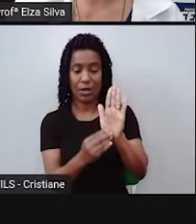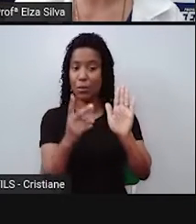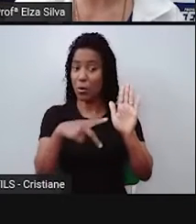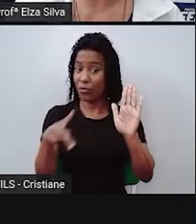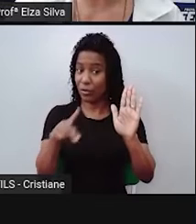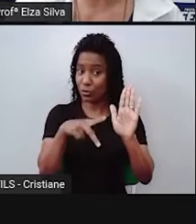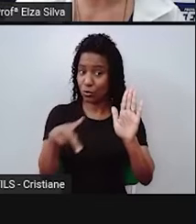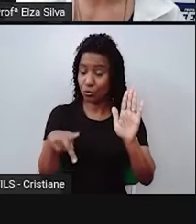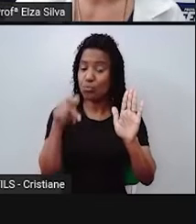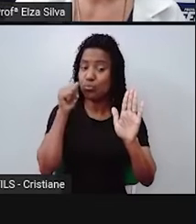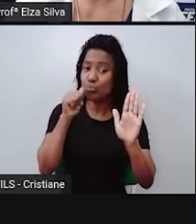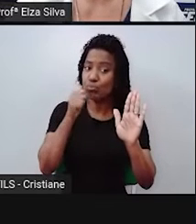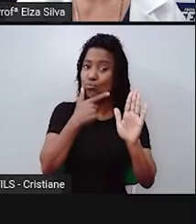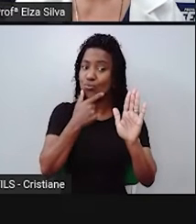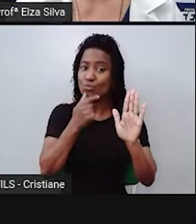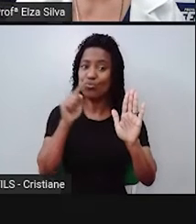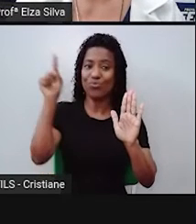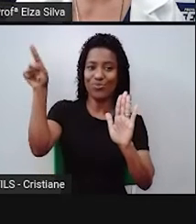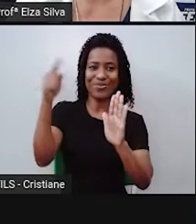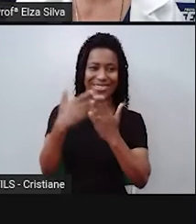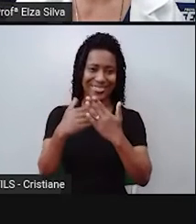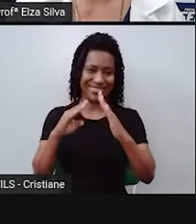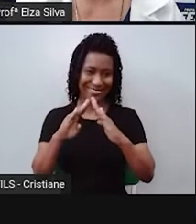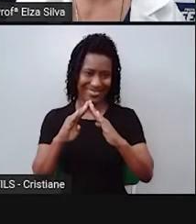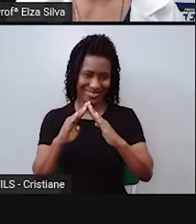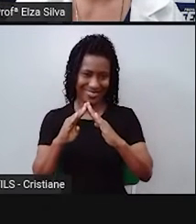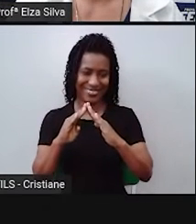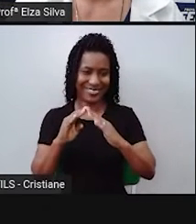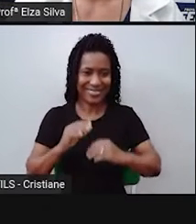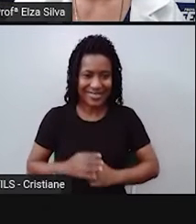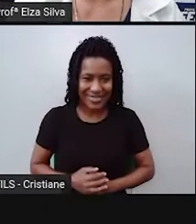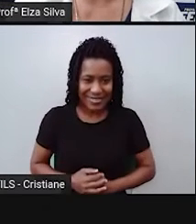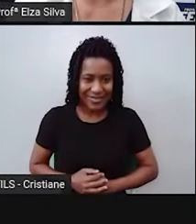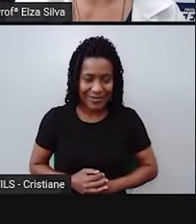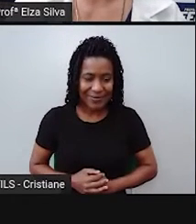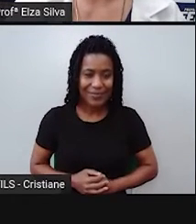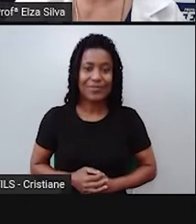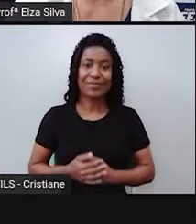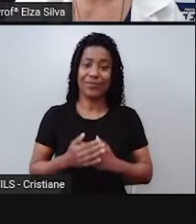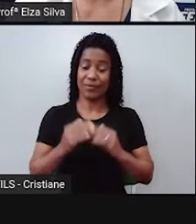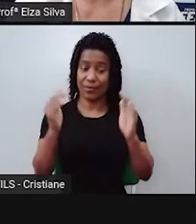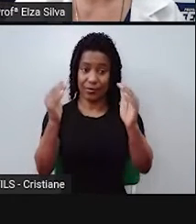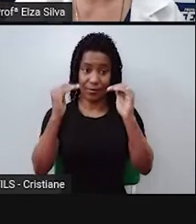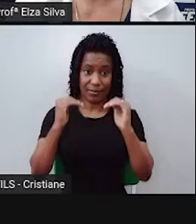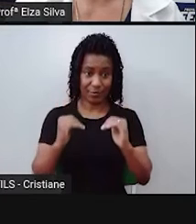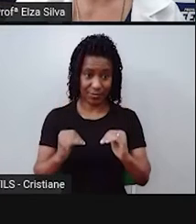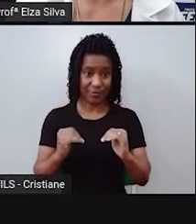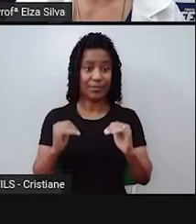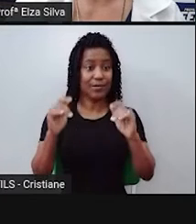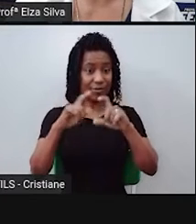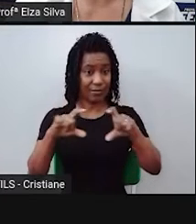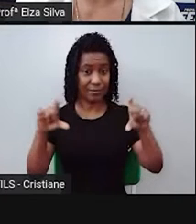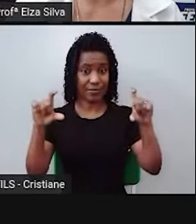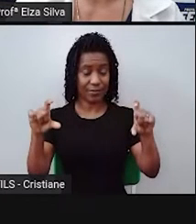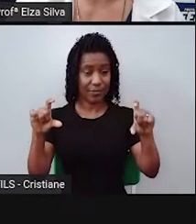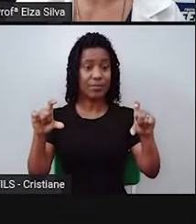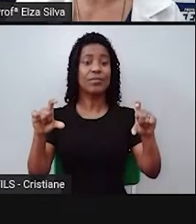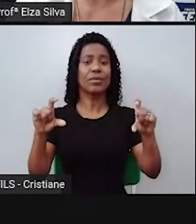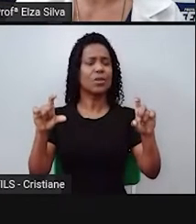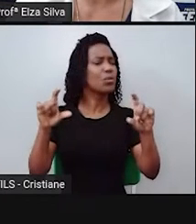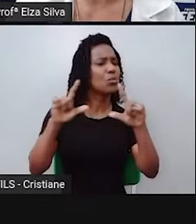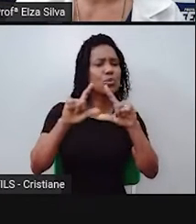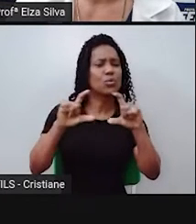o nome do seu professor ou de sua professora de inglês. Abaixo do cabeçalho, escreva o tema.